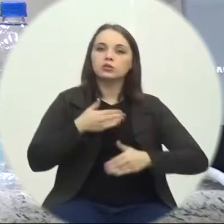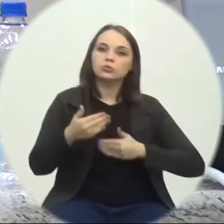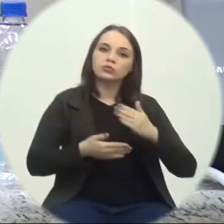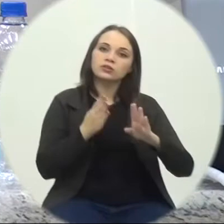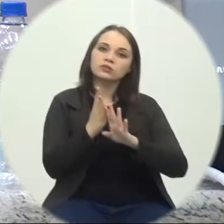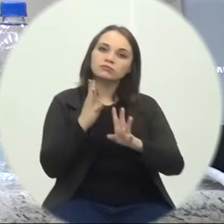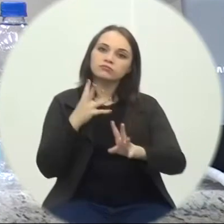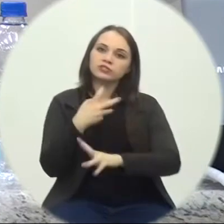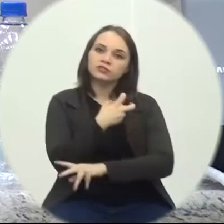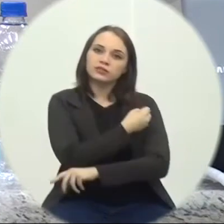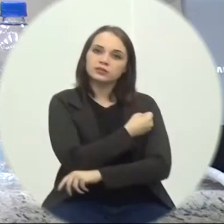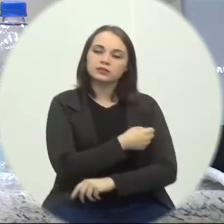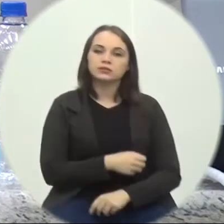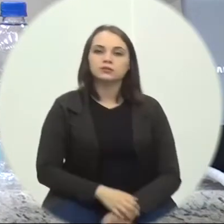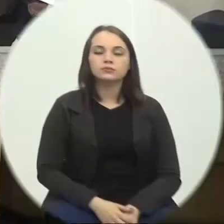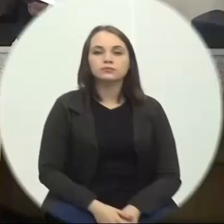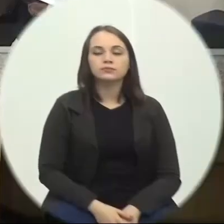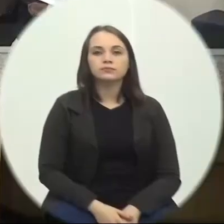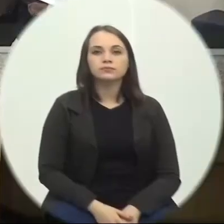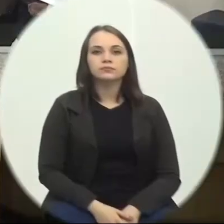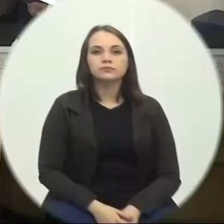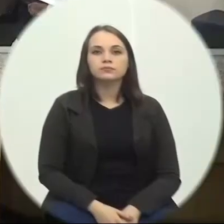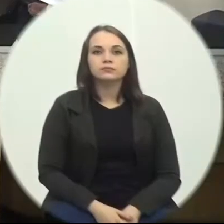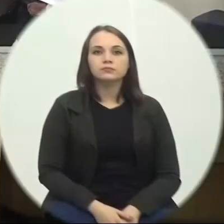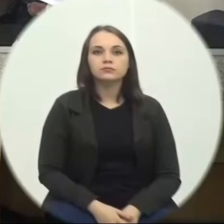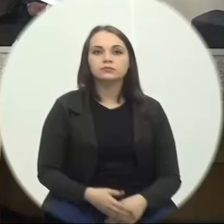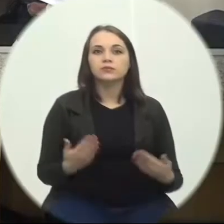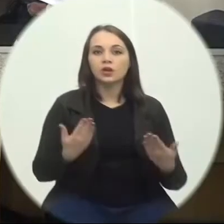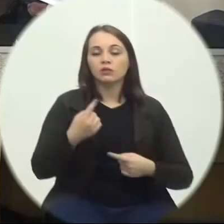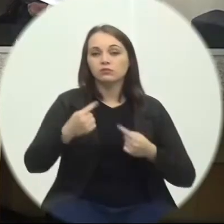Contra o Covid-19 O requerimento Está em discussão